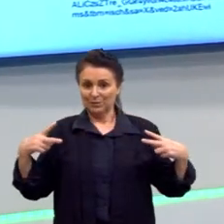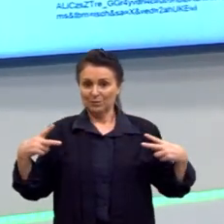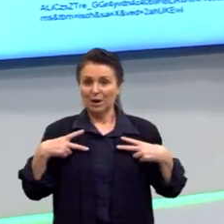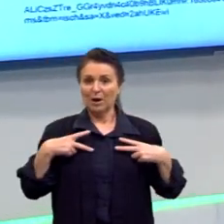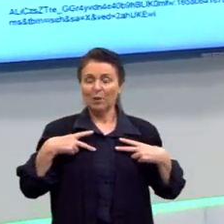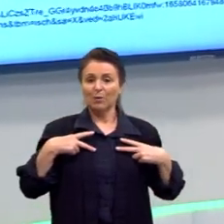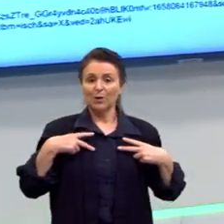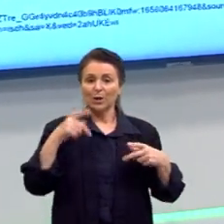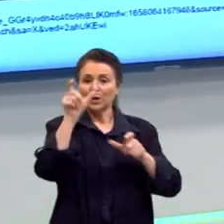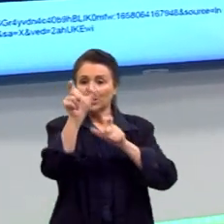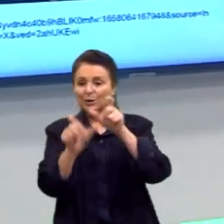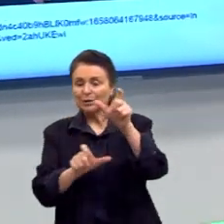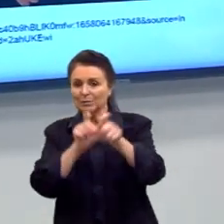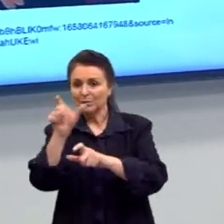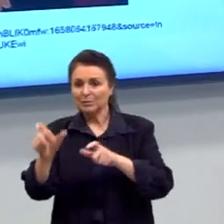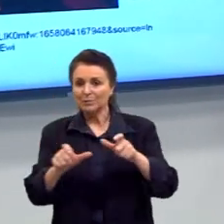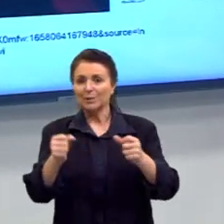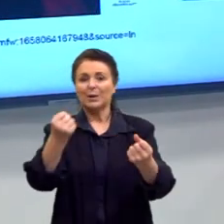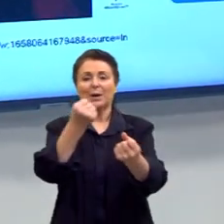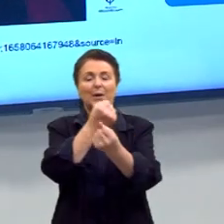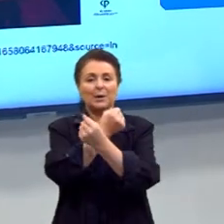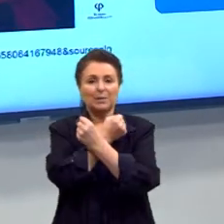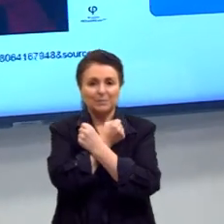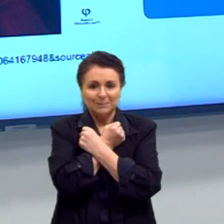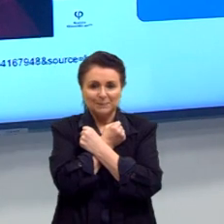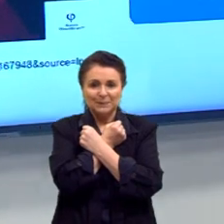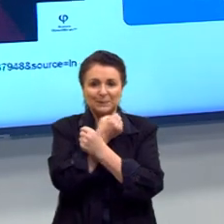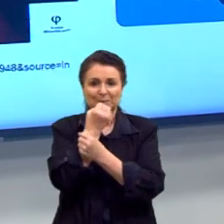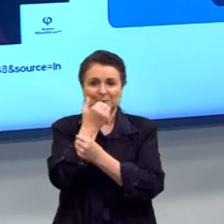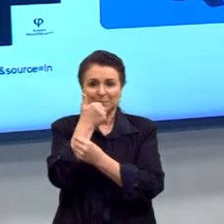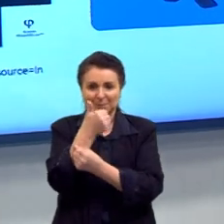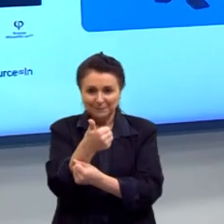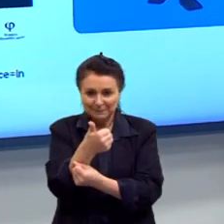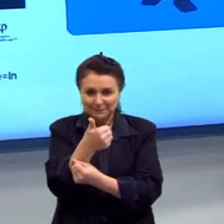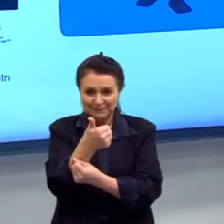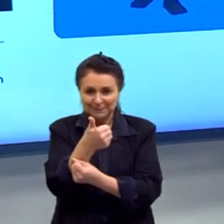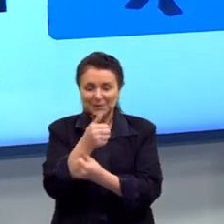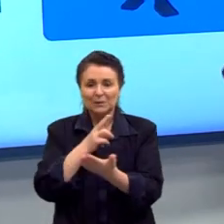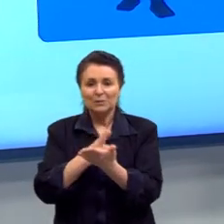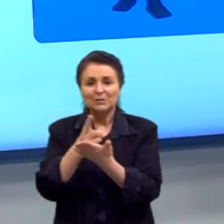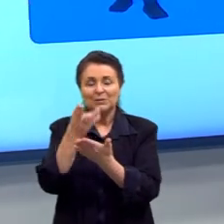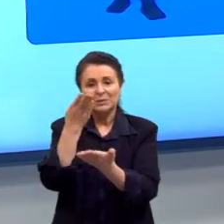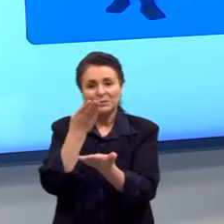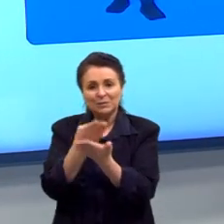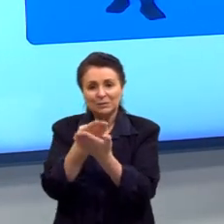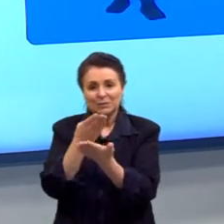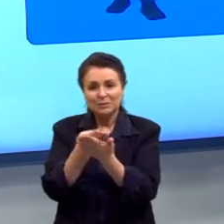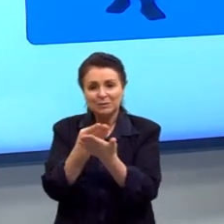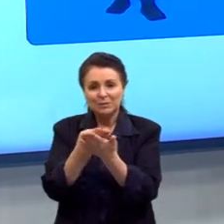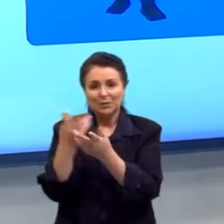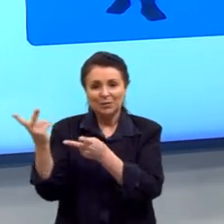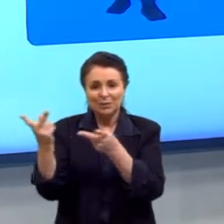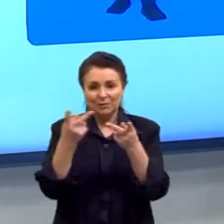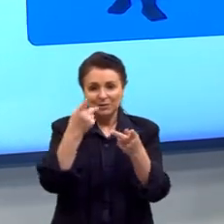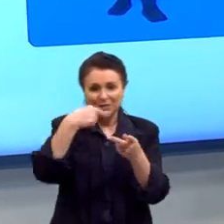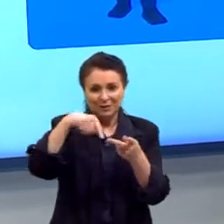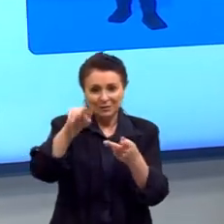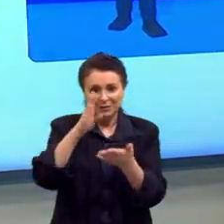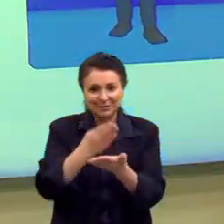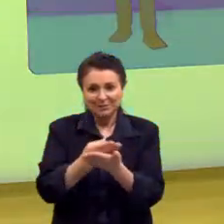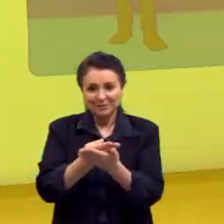Meus camaradas, um grande abraço, tudo de bom, Fiquem bem, continuem estudando, e o convite é até a próxima aula.